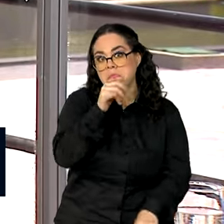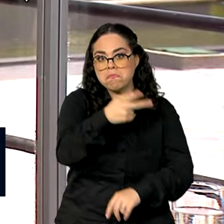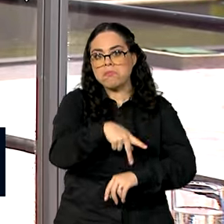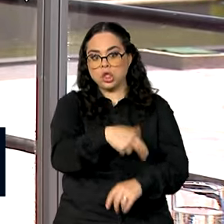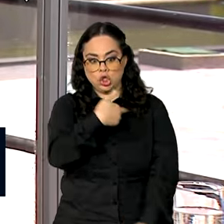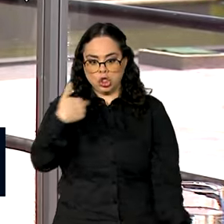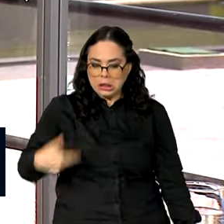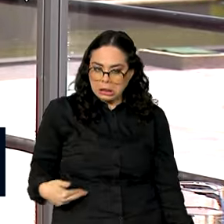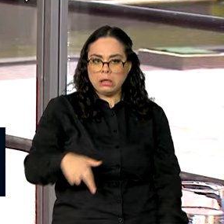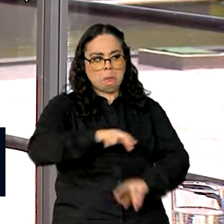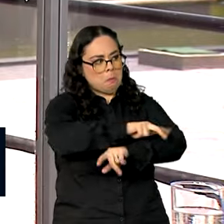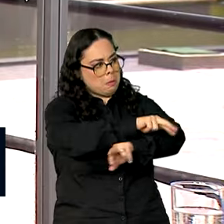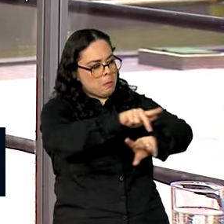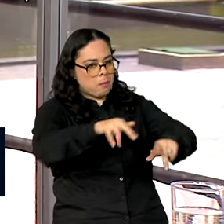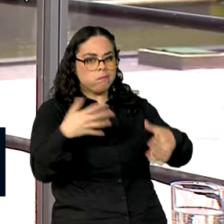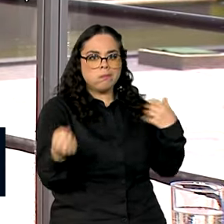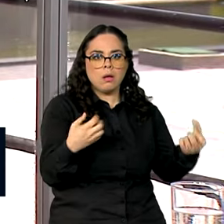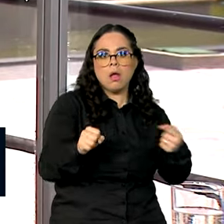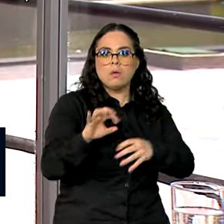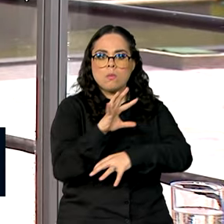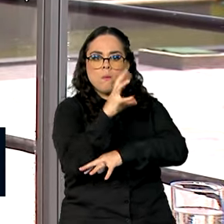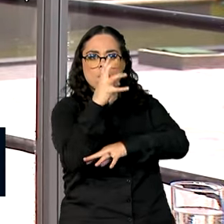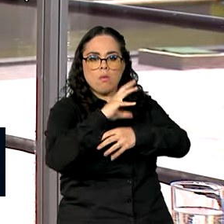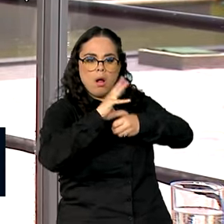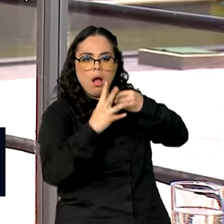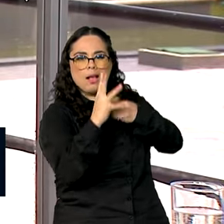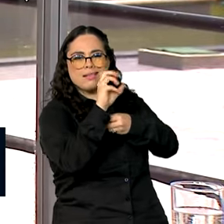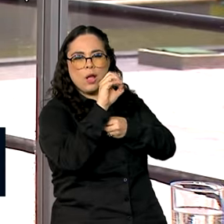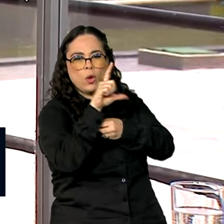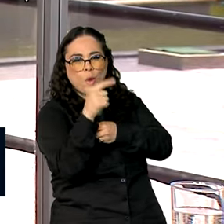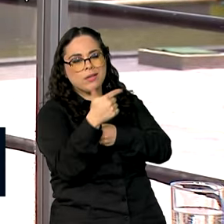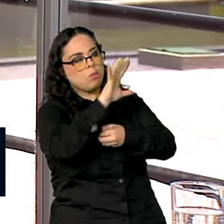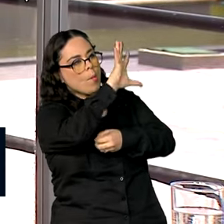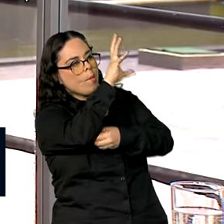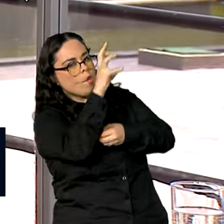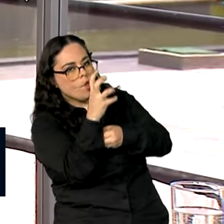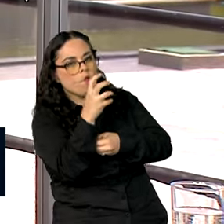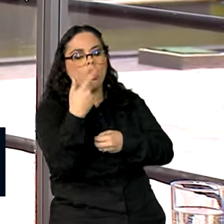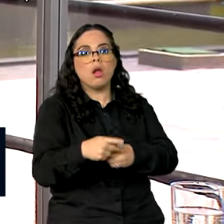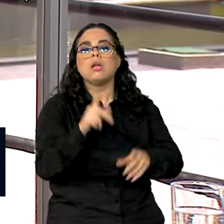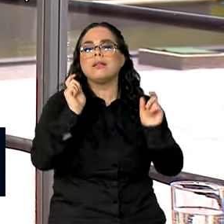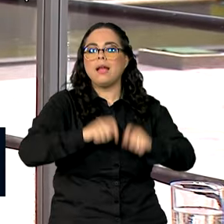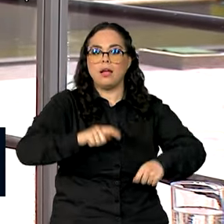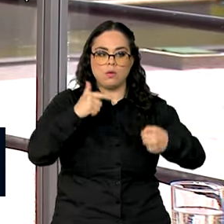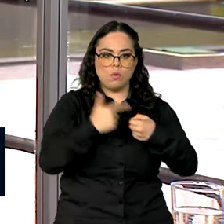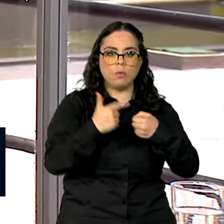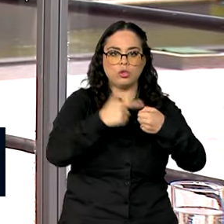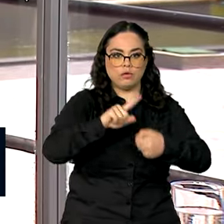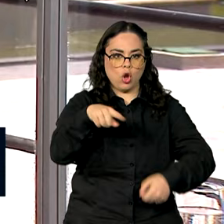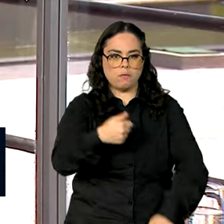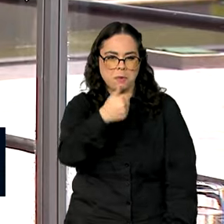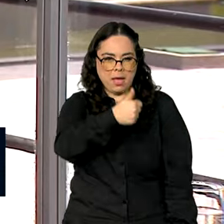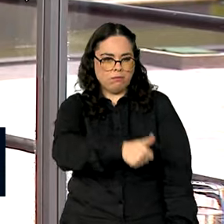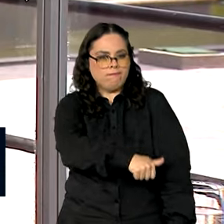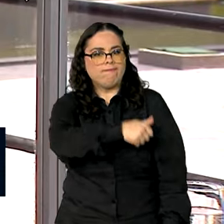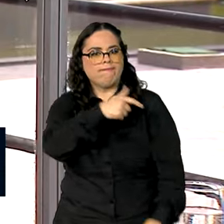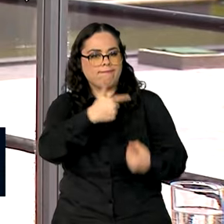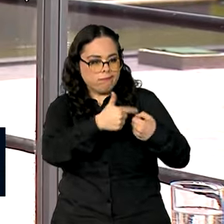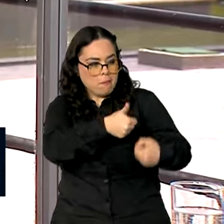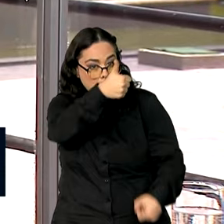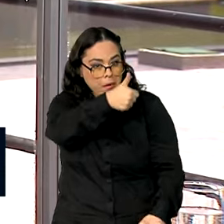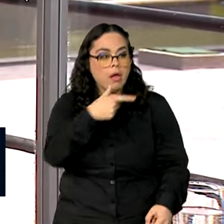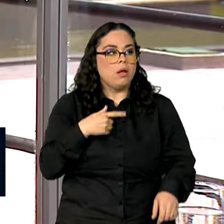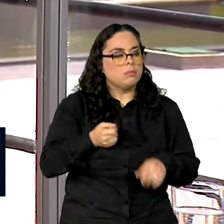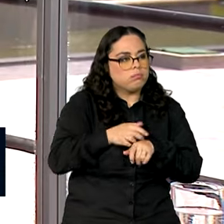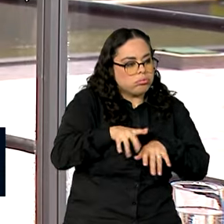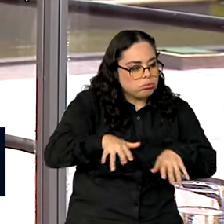para poder a gente fazer a captura e estocagem de carbono no Brasil, que vai permitir que os nossos combustíveis de primeira geração sejam ganho